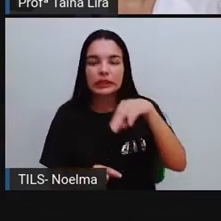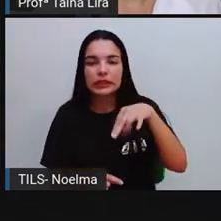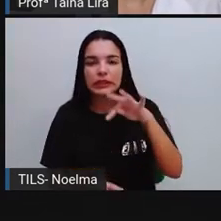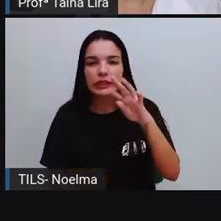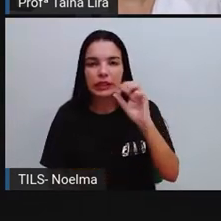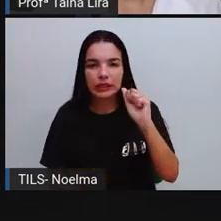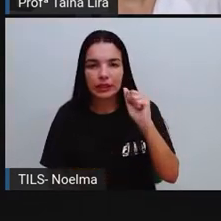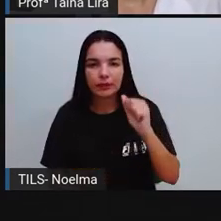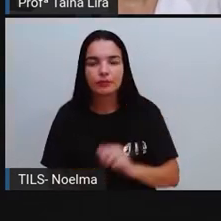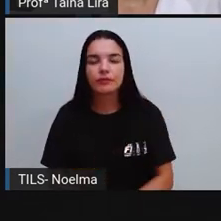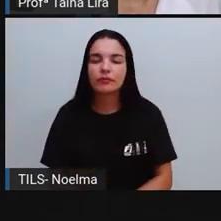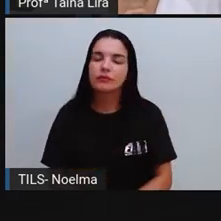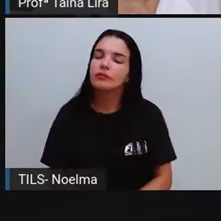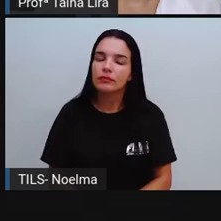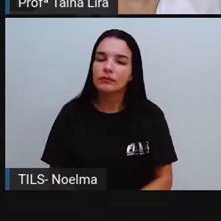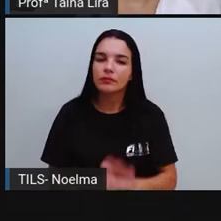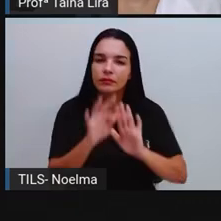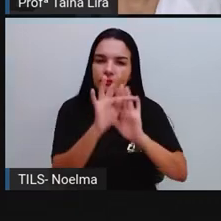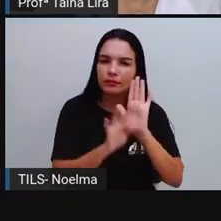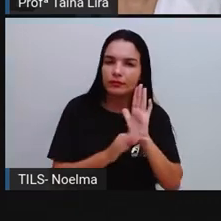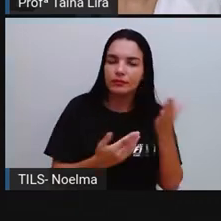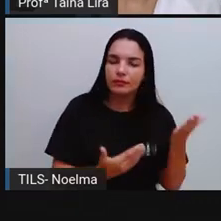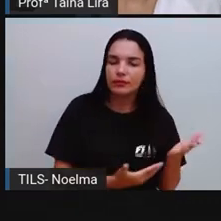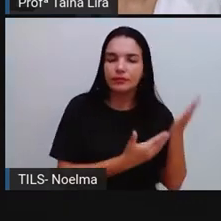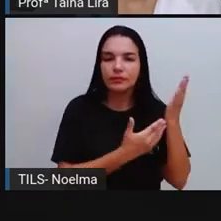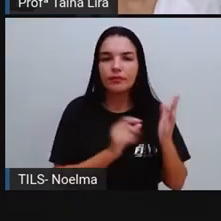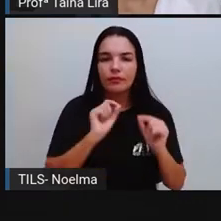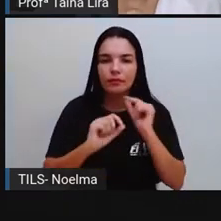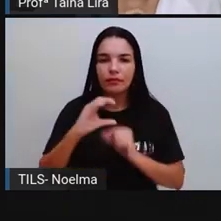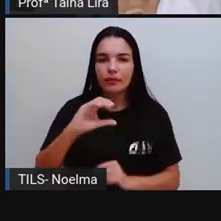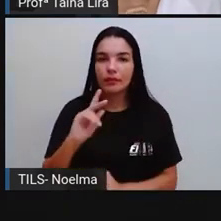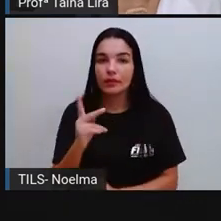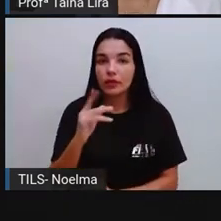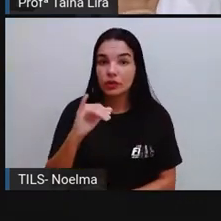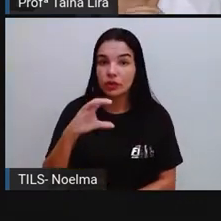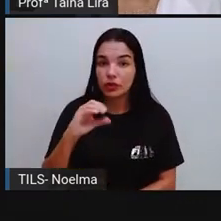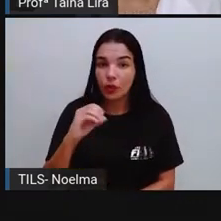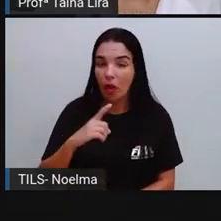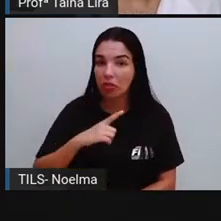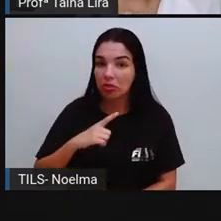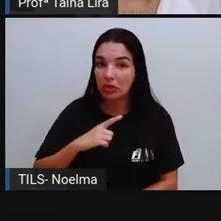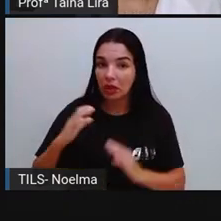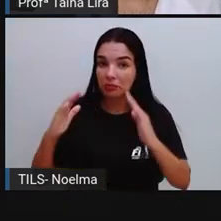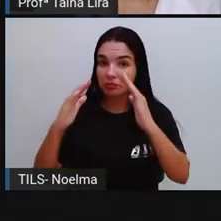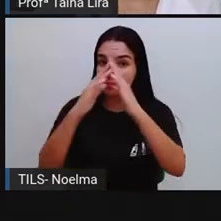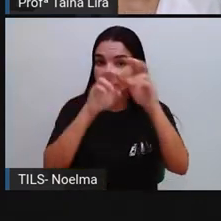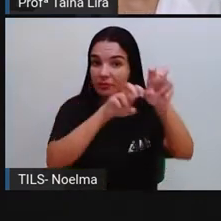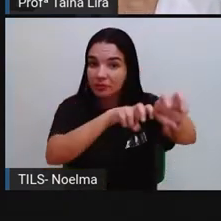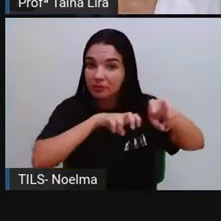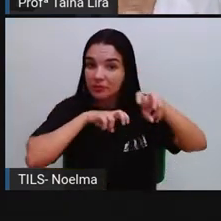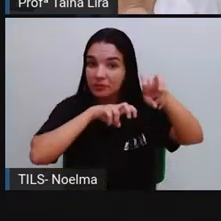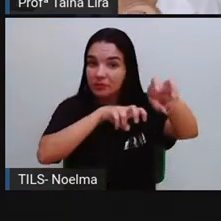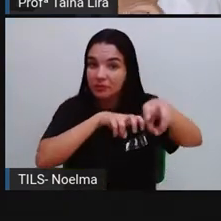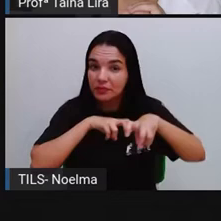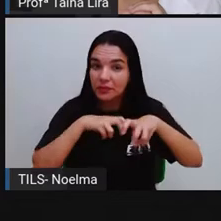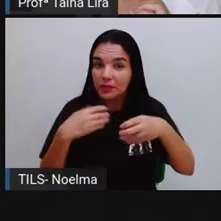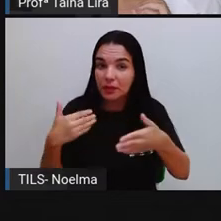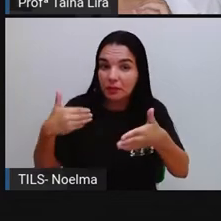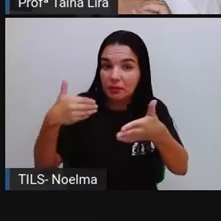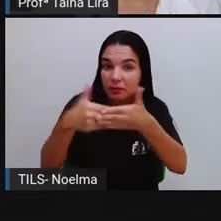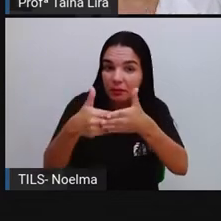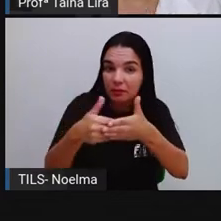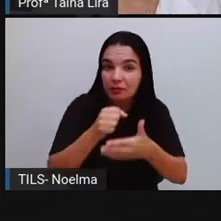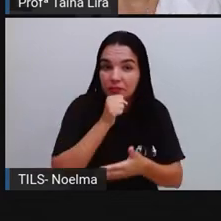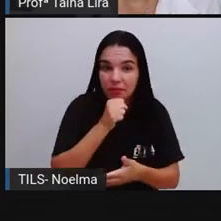tem uma loja, Perto da chácara da vovô, Lá tem cada lanche gostoso, Sanduíche